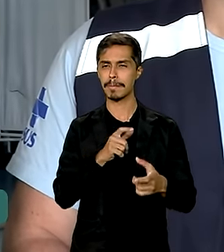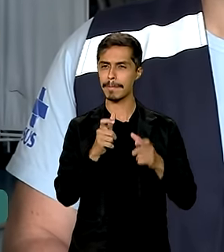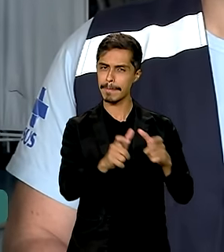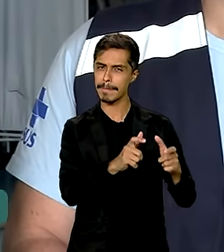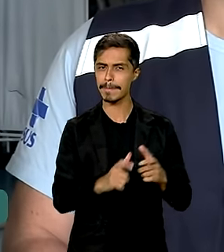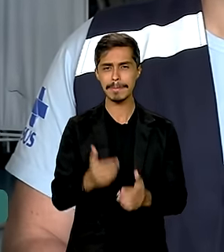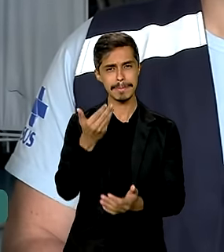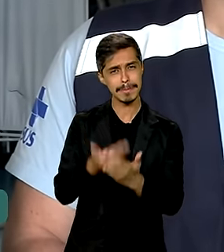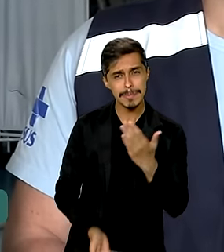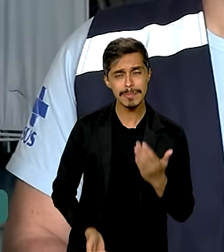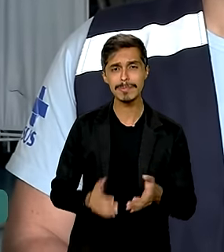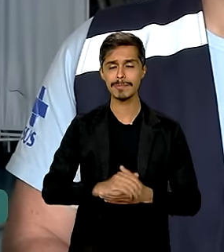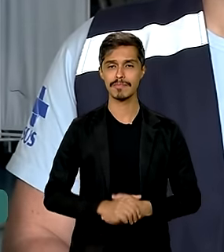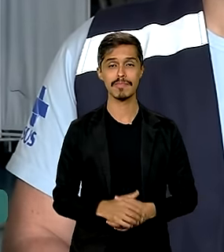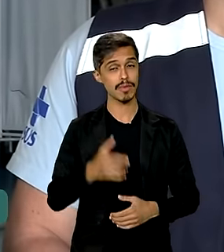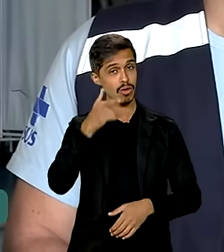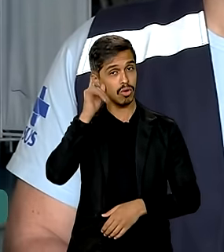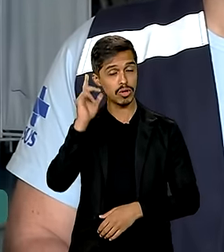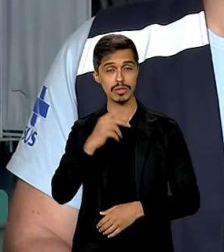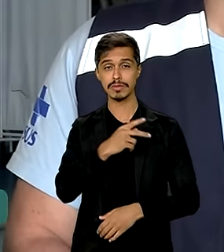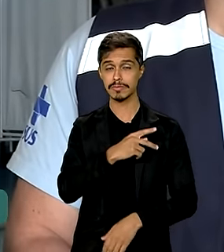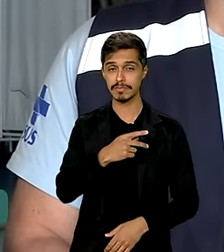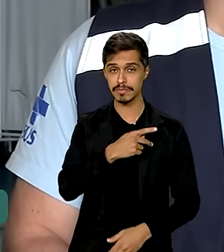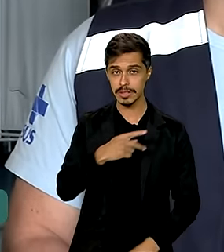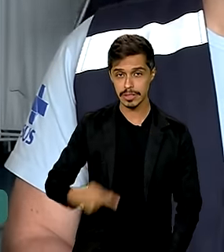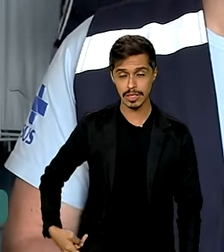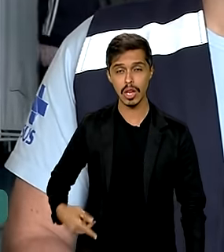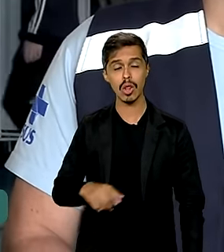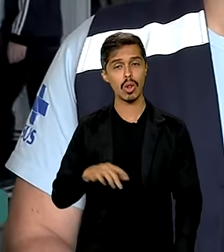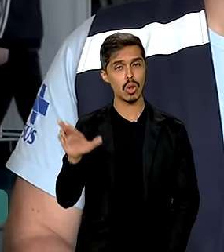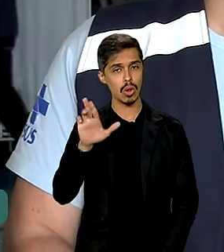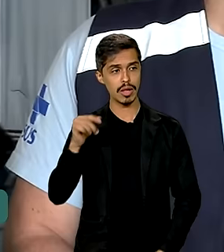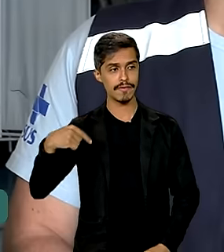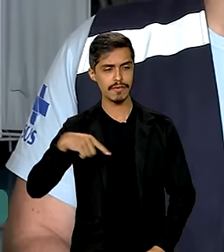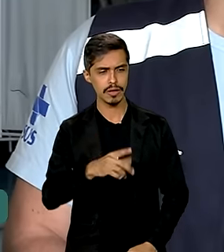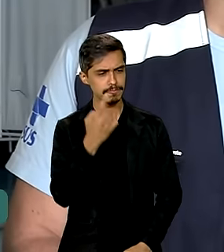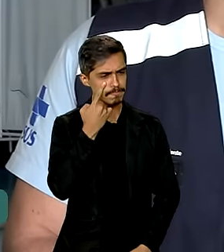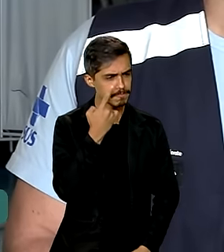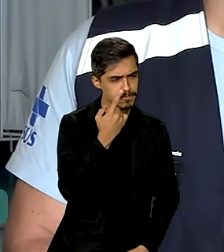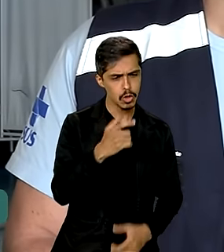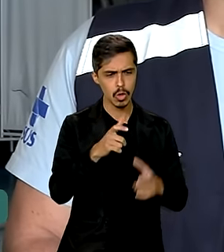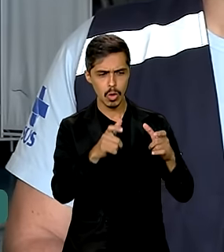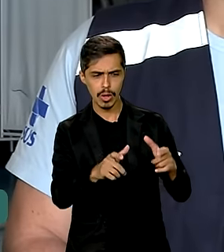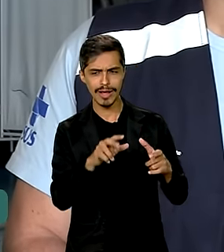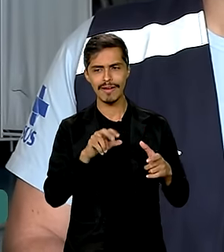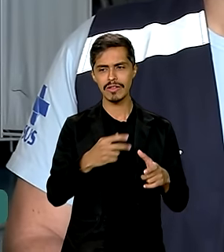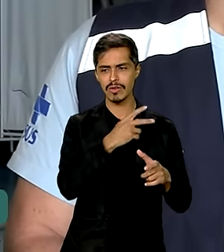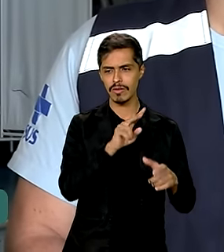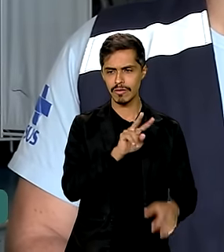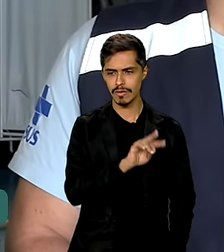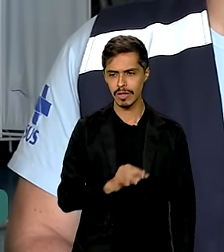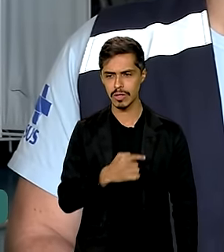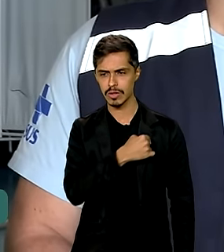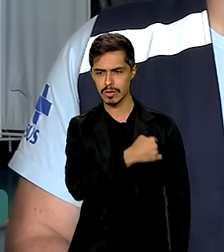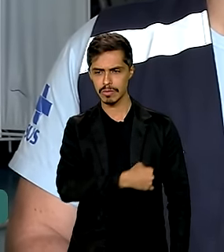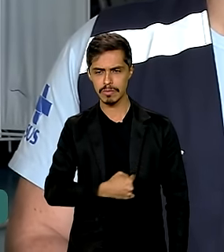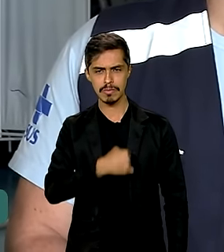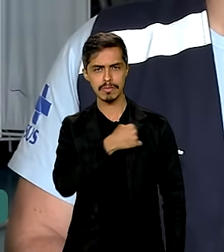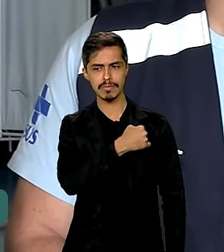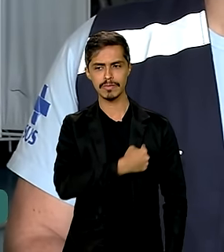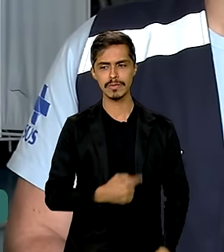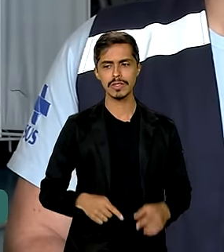saúde. Ontem, o presidente Lula visitou a região do Vale. Foi a Cruzeiro do Sul e Arroio do Meio.